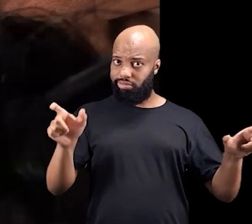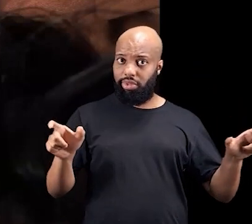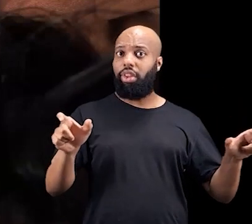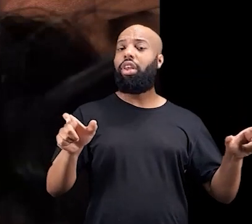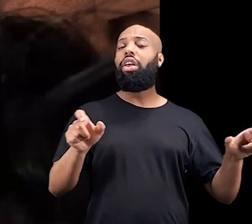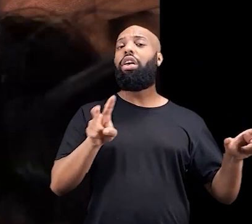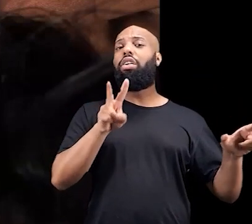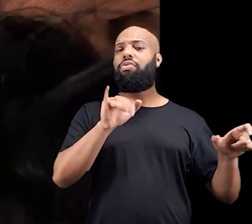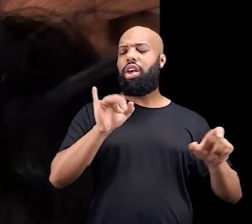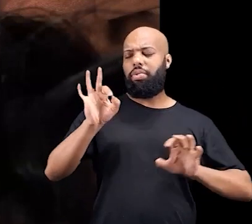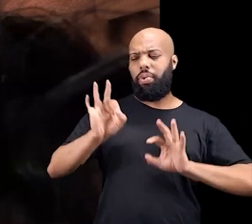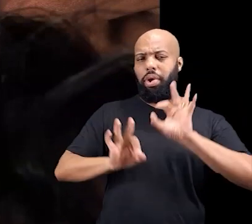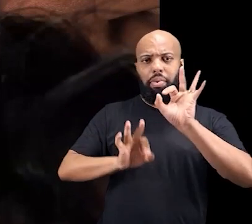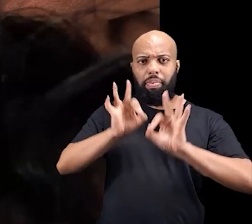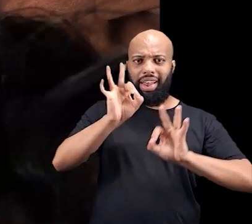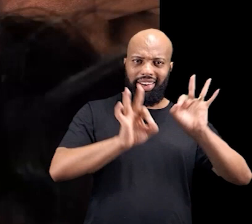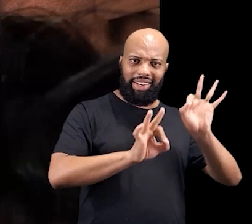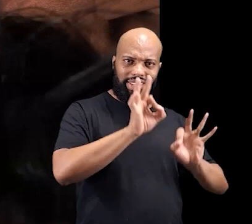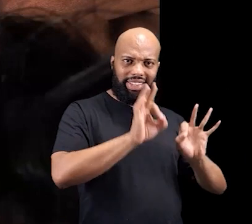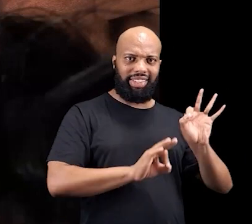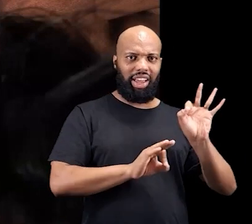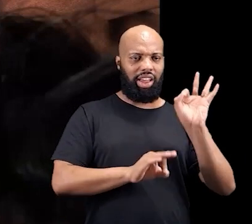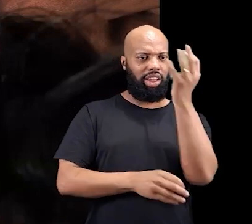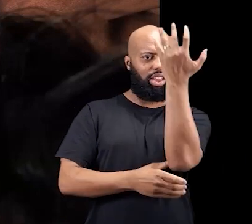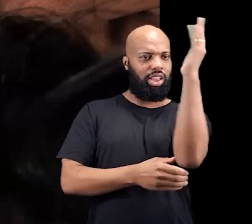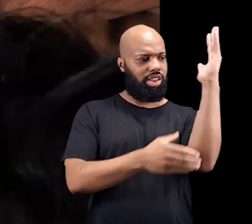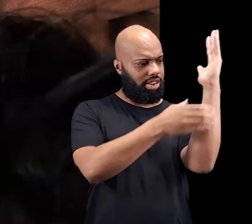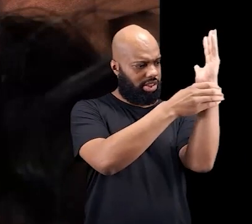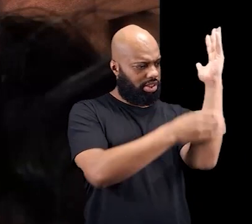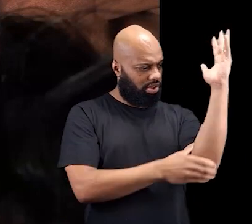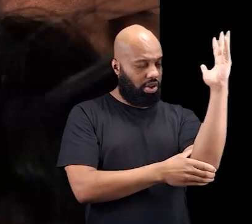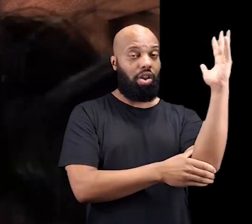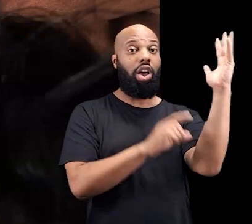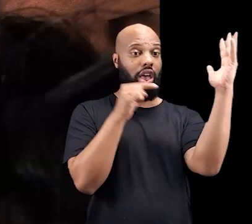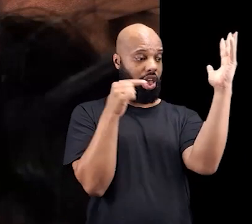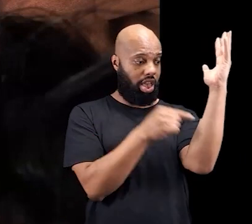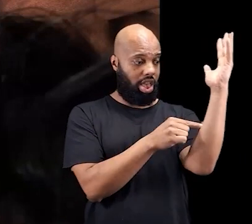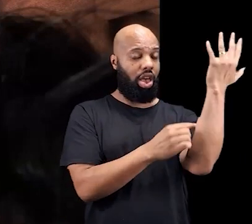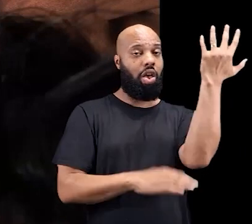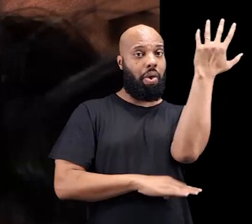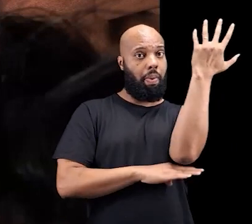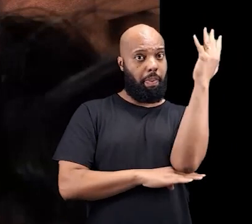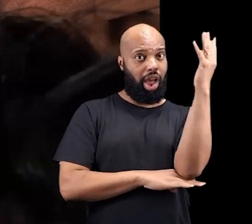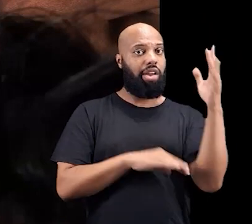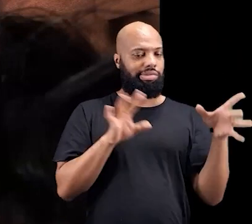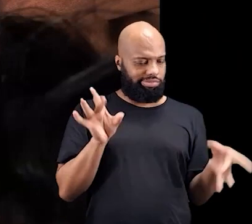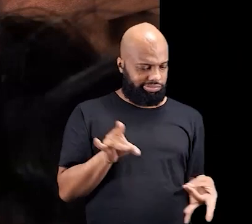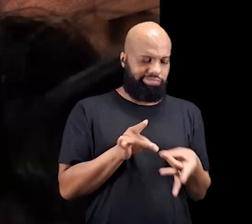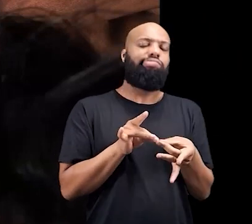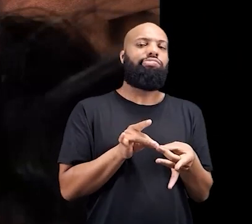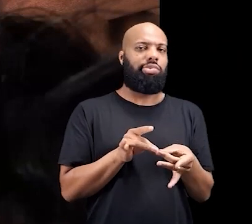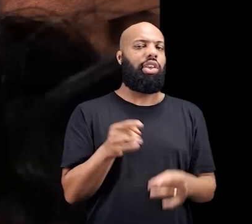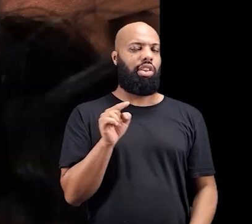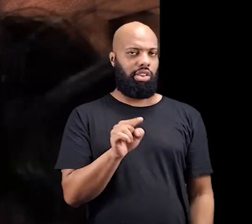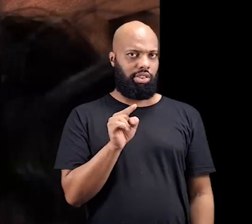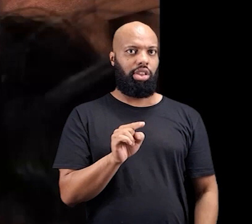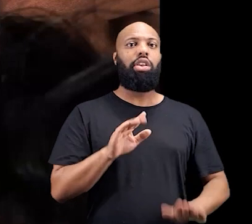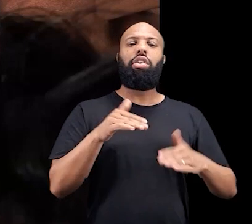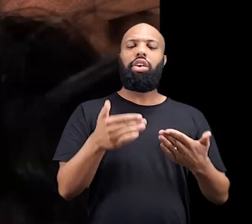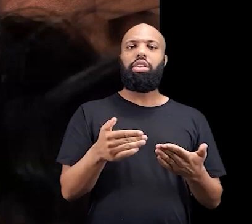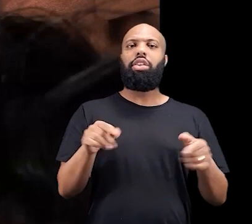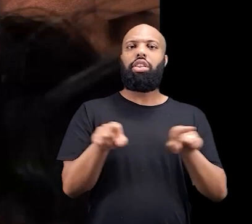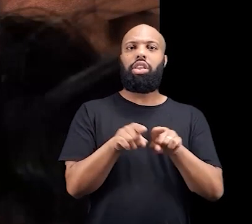os indígenas vão preparar esse tronco. Então, é uma árvore específica,